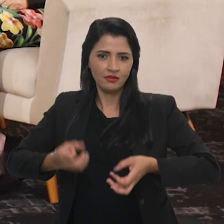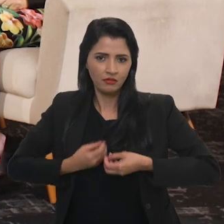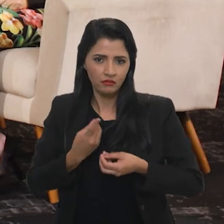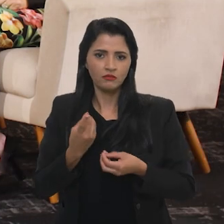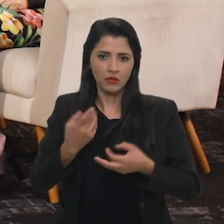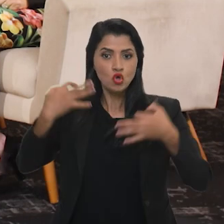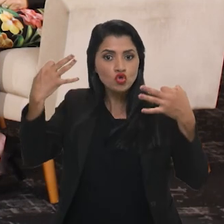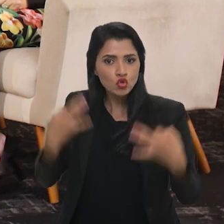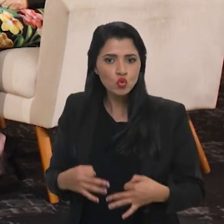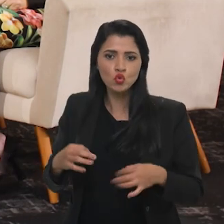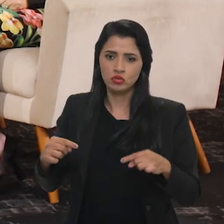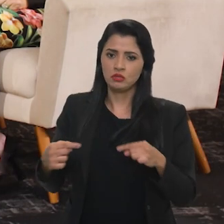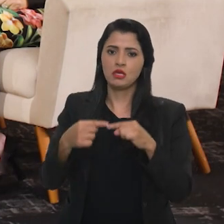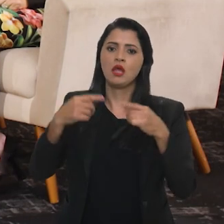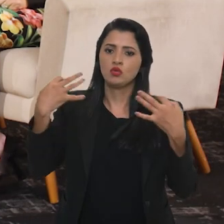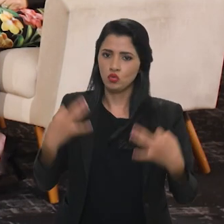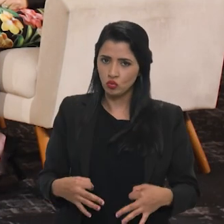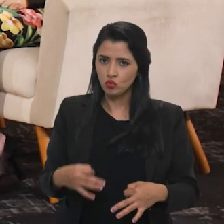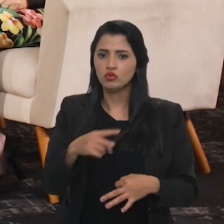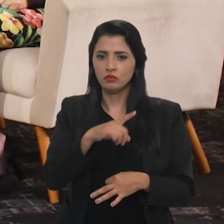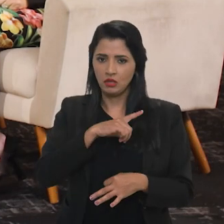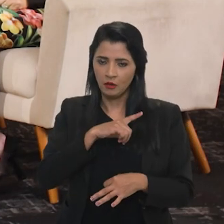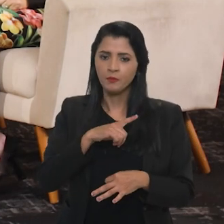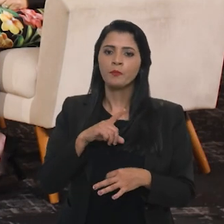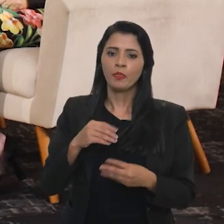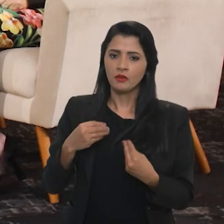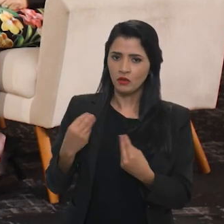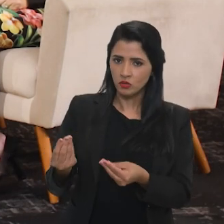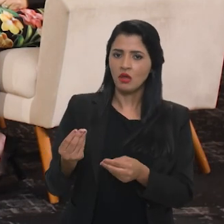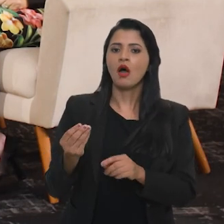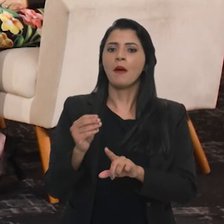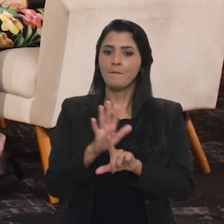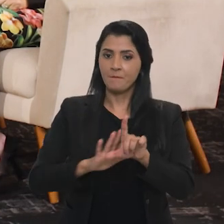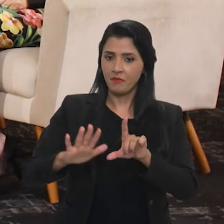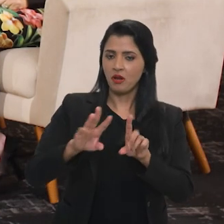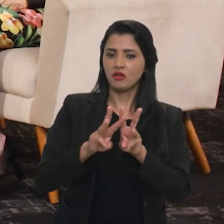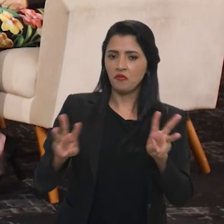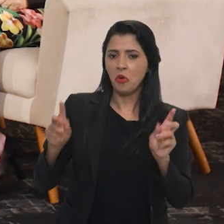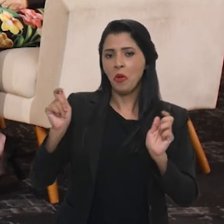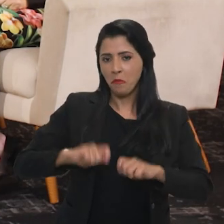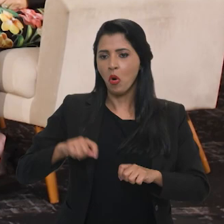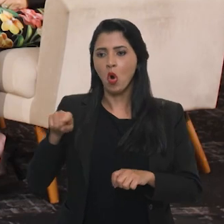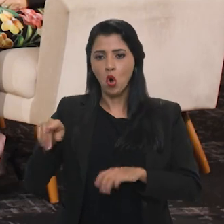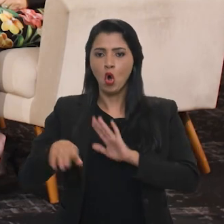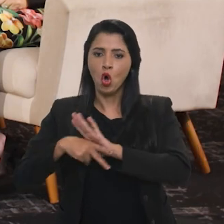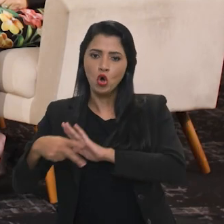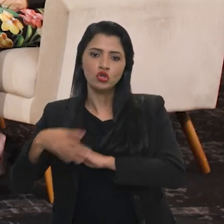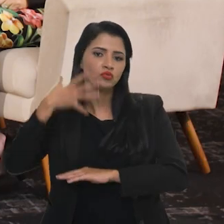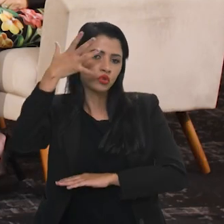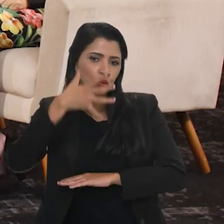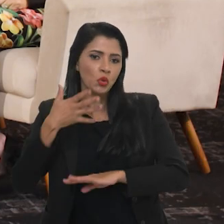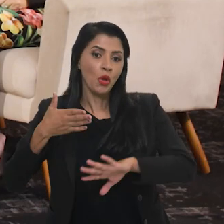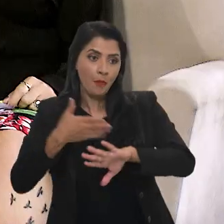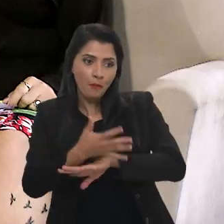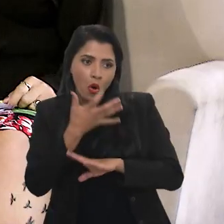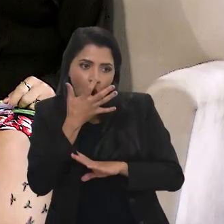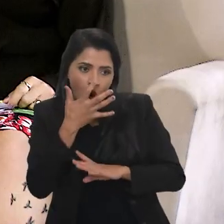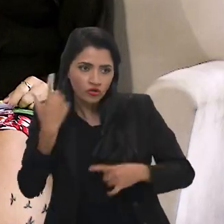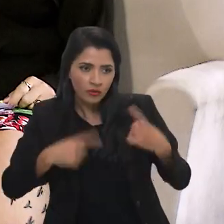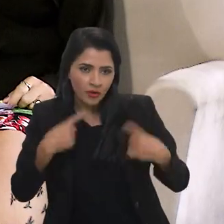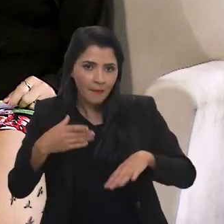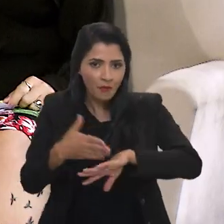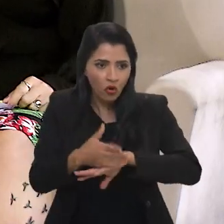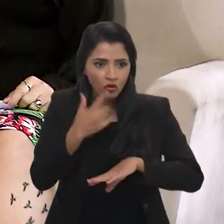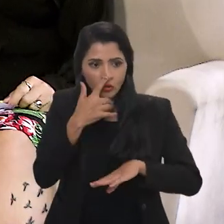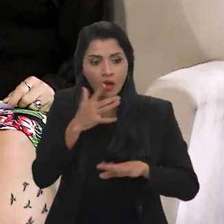aplique justamente na medida. Então, você dá uma discricionalidade à plataforma, que ela pode moderar o discurso, que ela pode interferir no